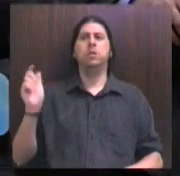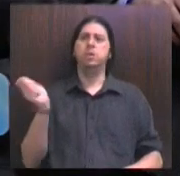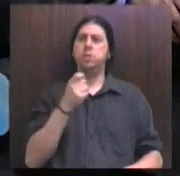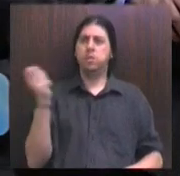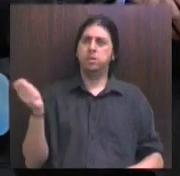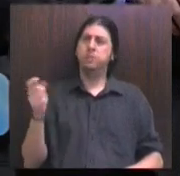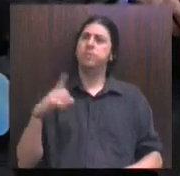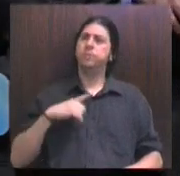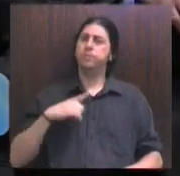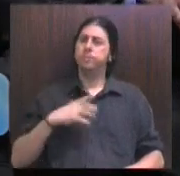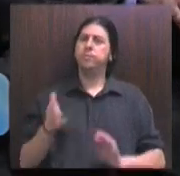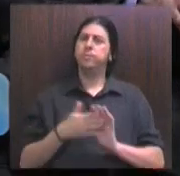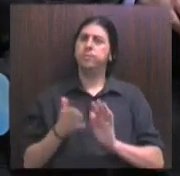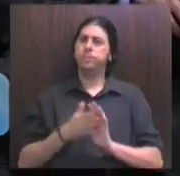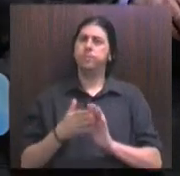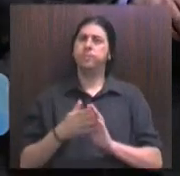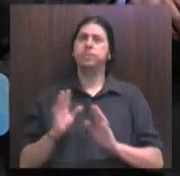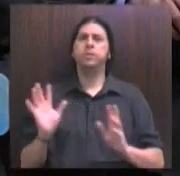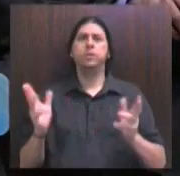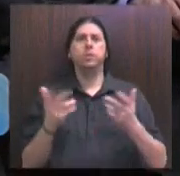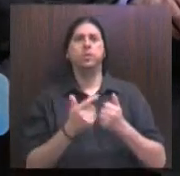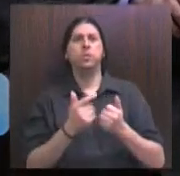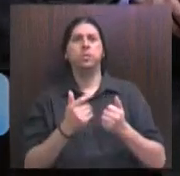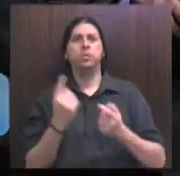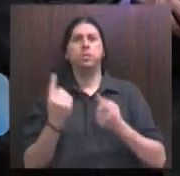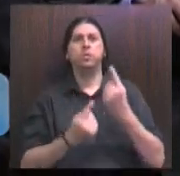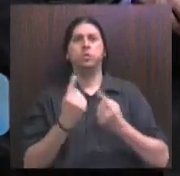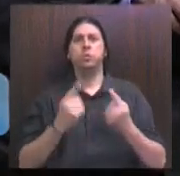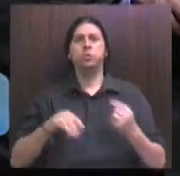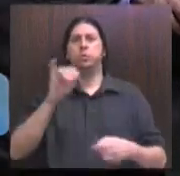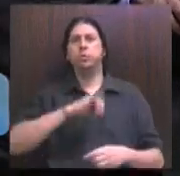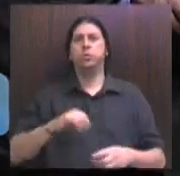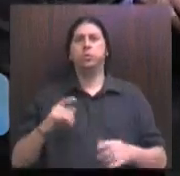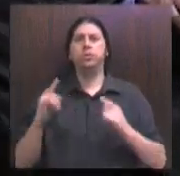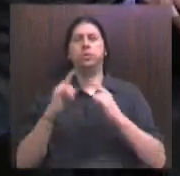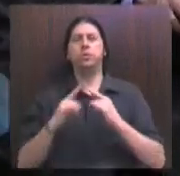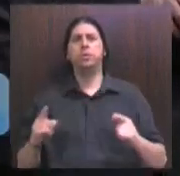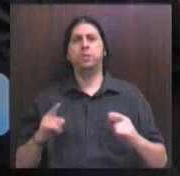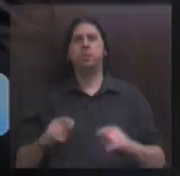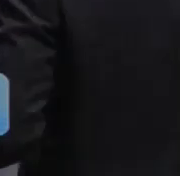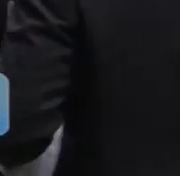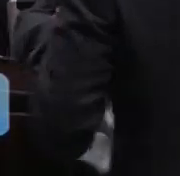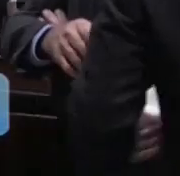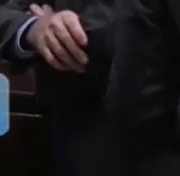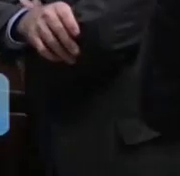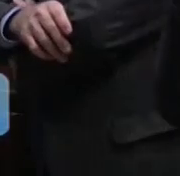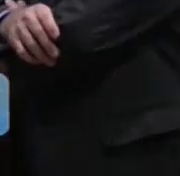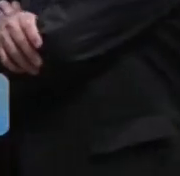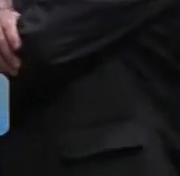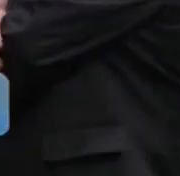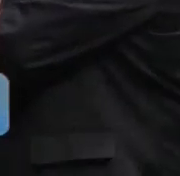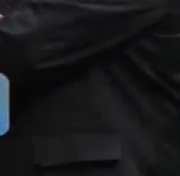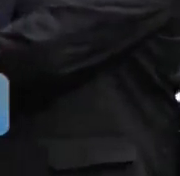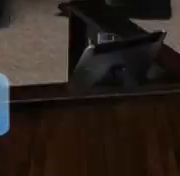todos os integrantes desta importante entidade. Muito obrigado, deputado Zanquin.